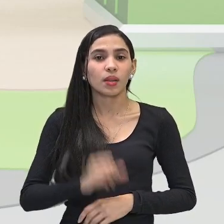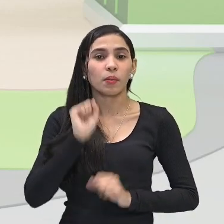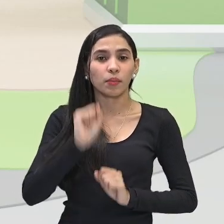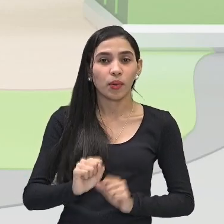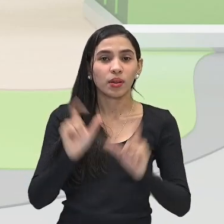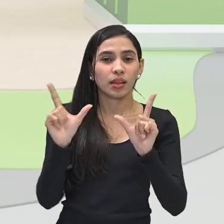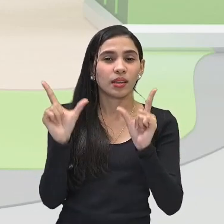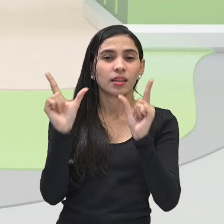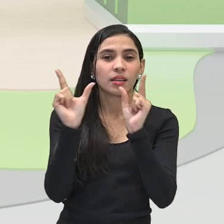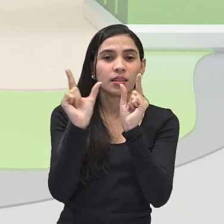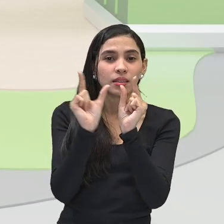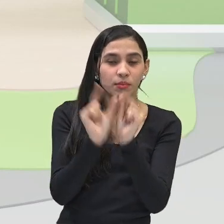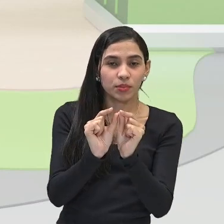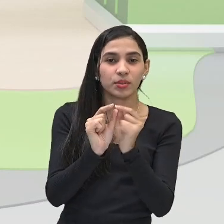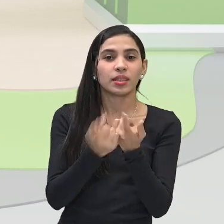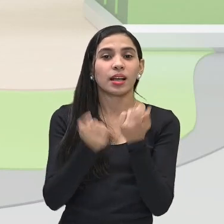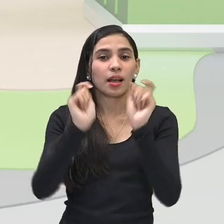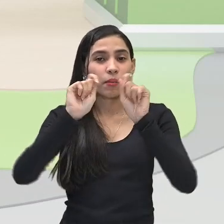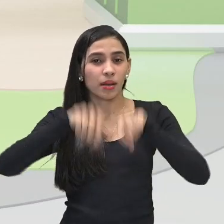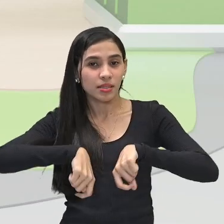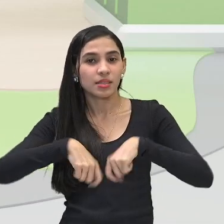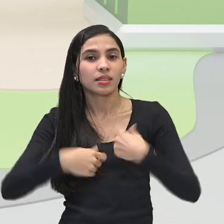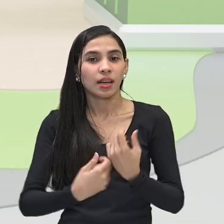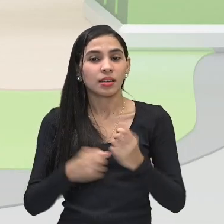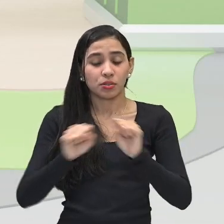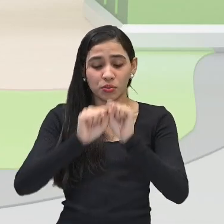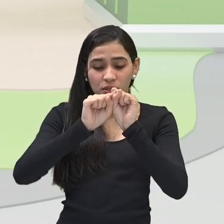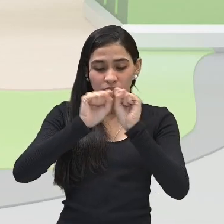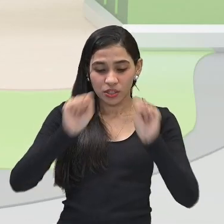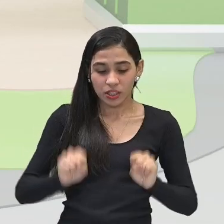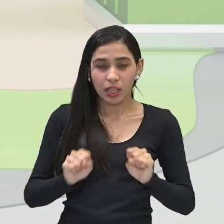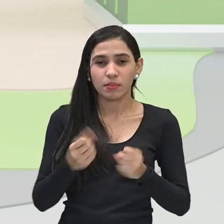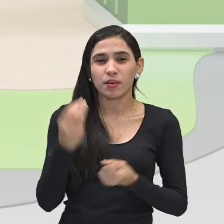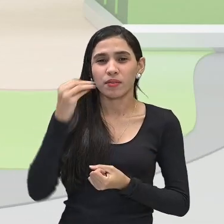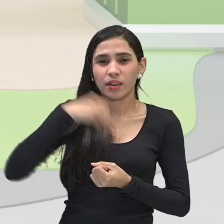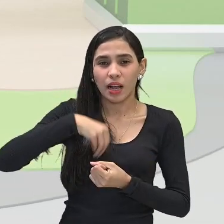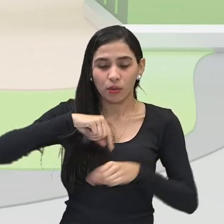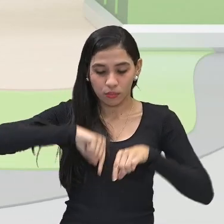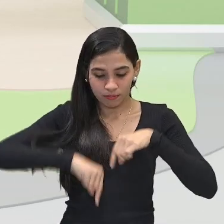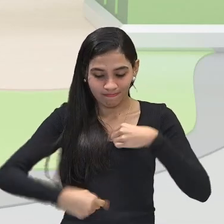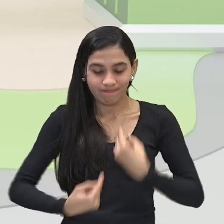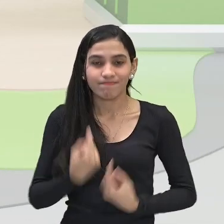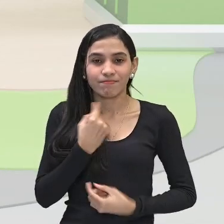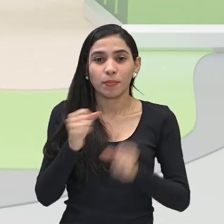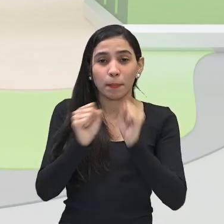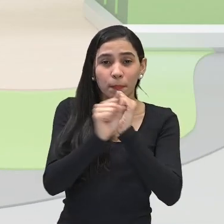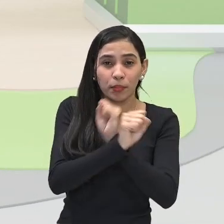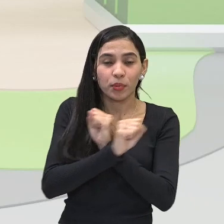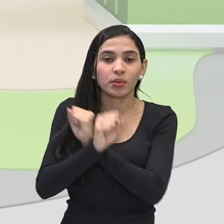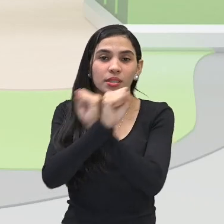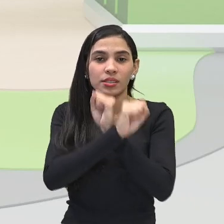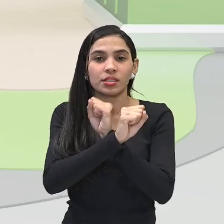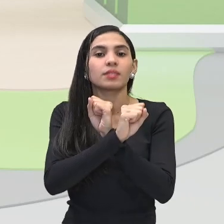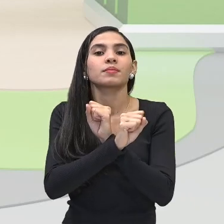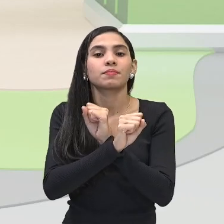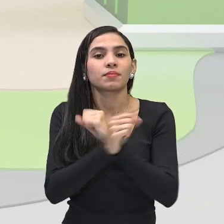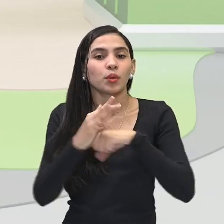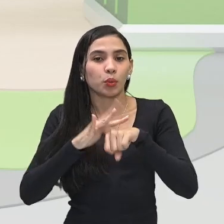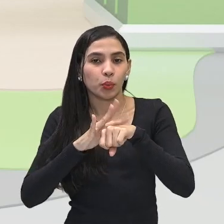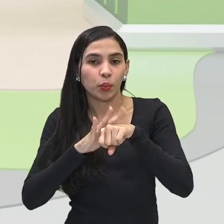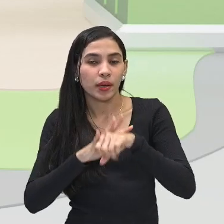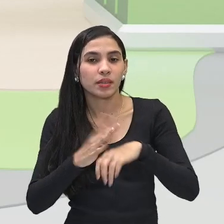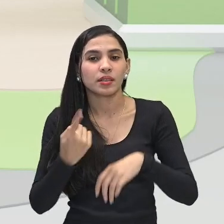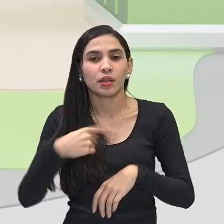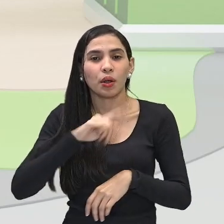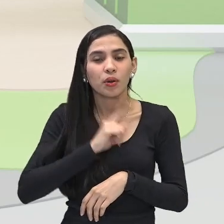a capacidade desse nosso sistema imunológico de nos proteger de doenças. E aí, nós ficamos